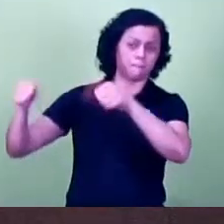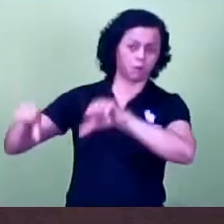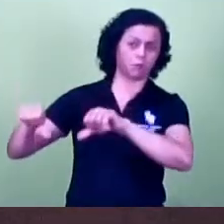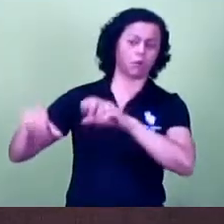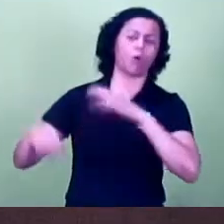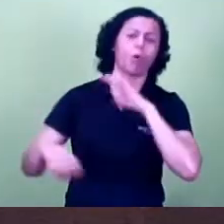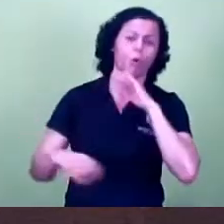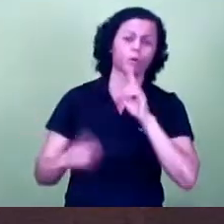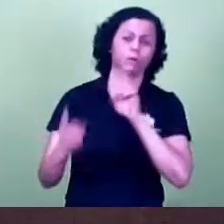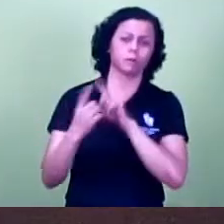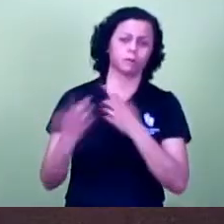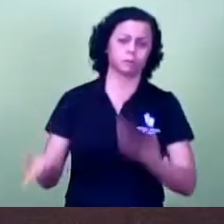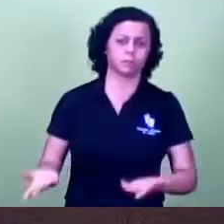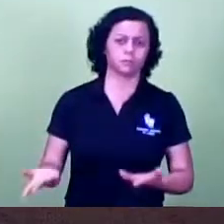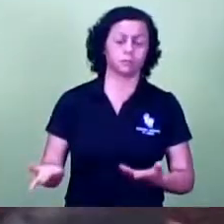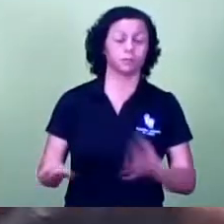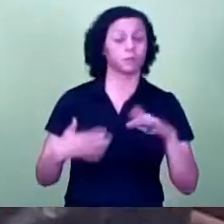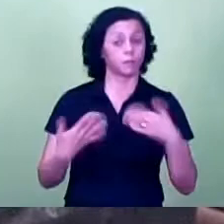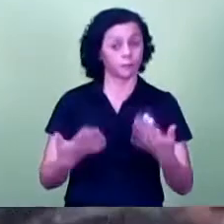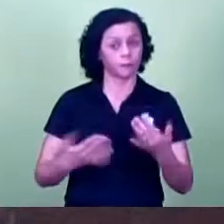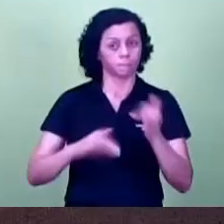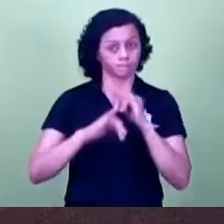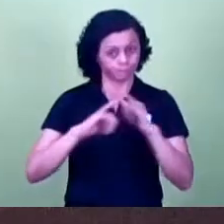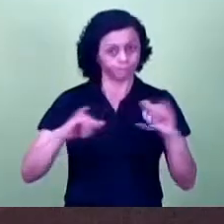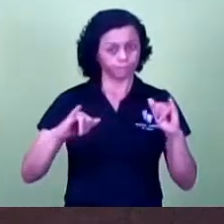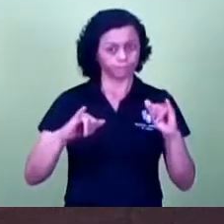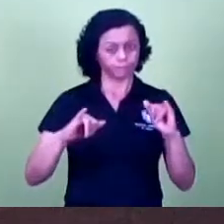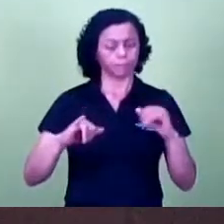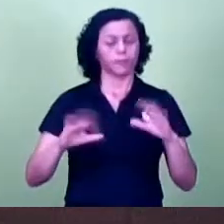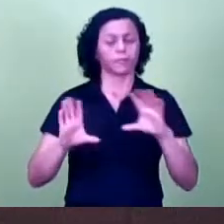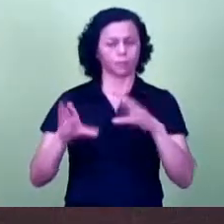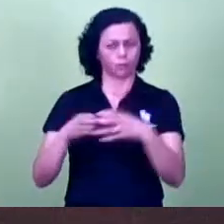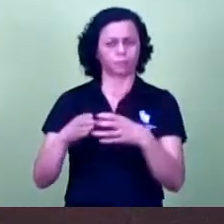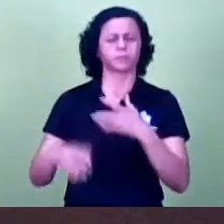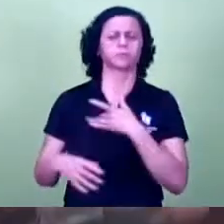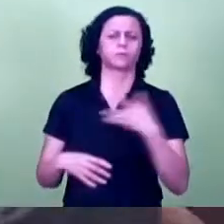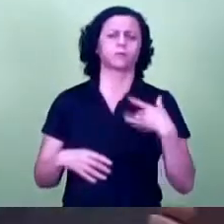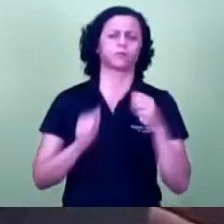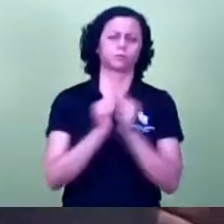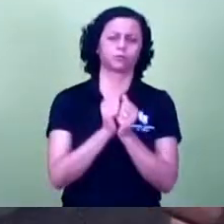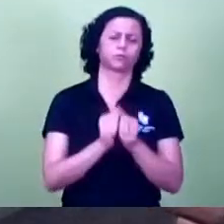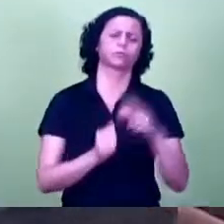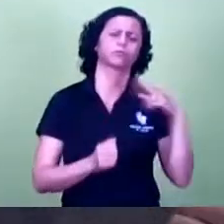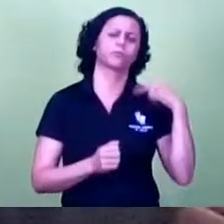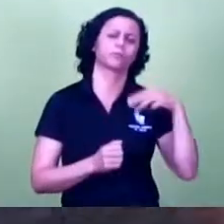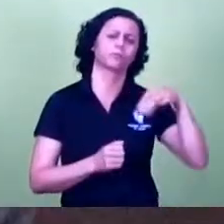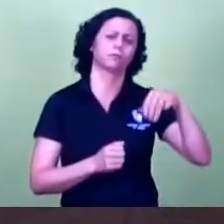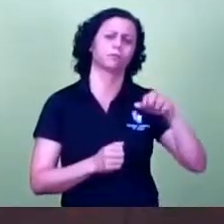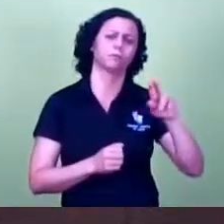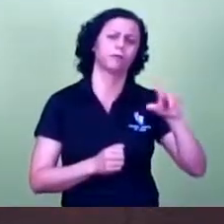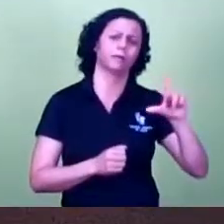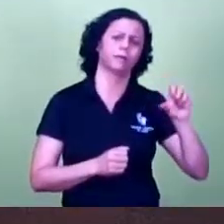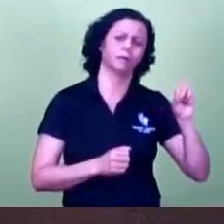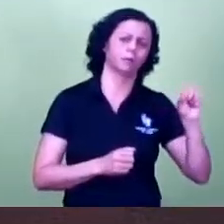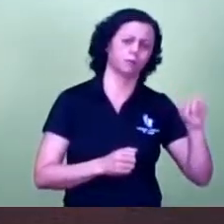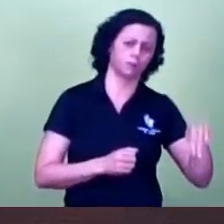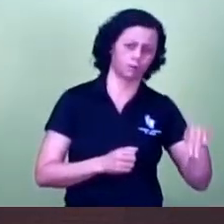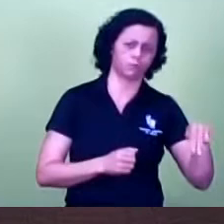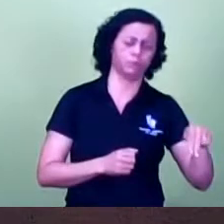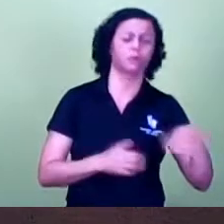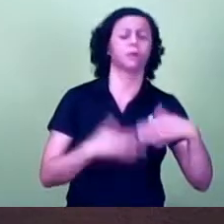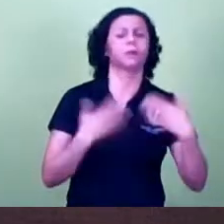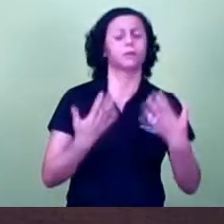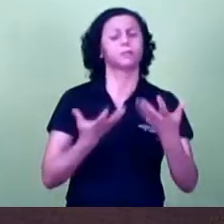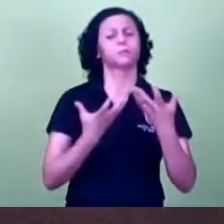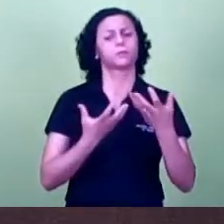aqui o meu alerta, participo da Comissão de Saúde juntamente com o vereador Marlon. Gostaria depois, vereador, que a Exª posicionasse sobre